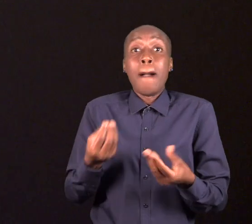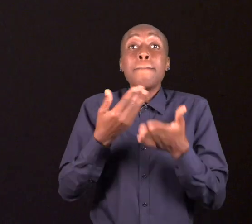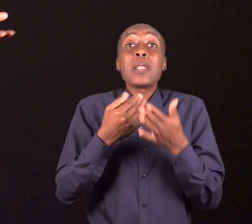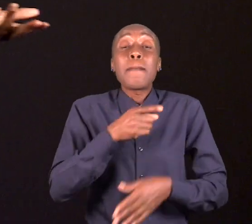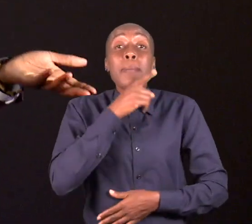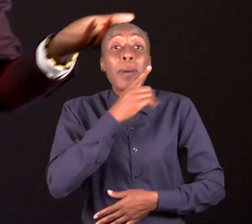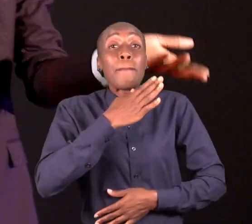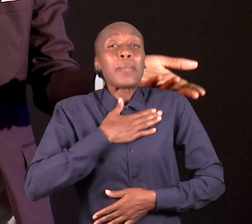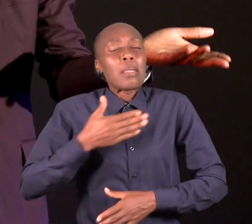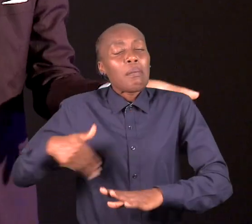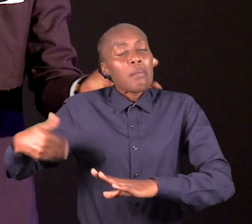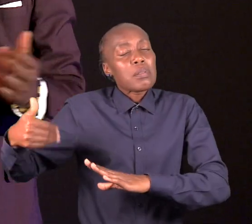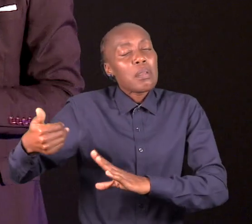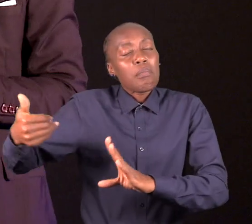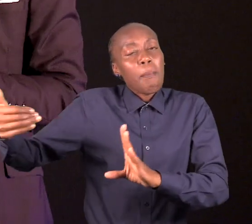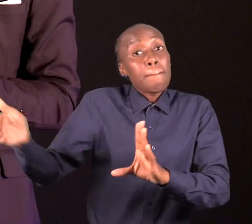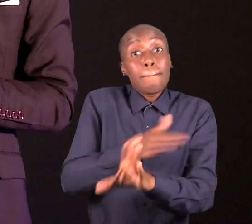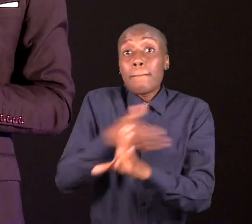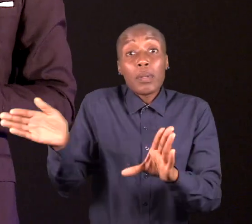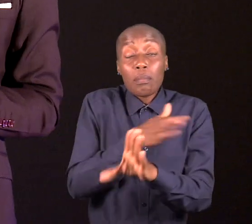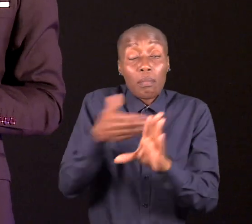percebiam por que razões o meu pai maltratava, não é?